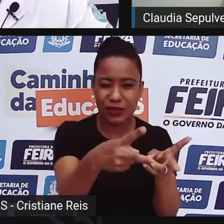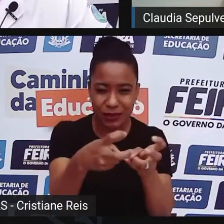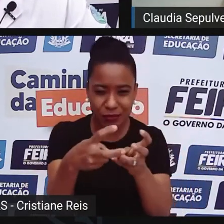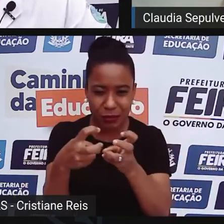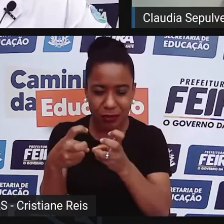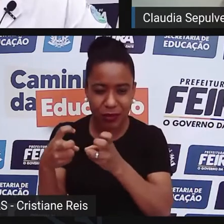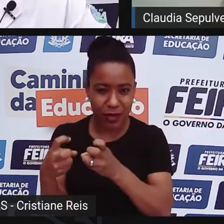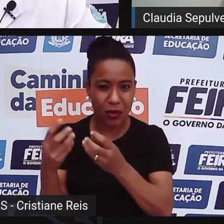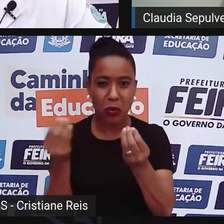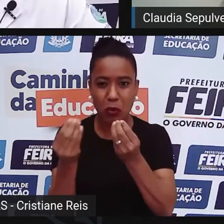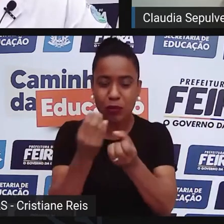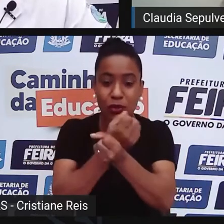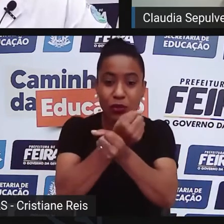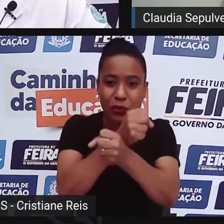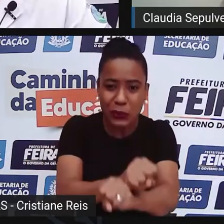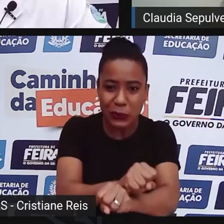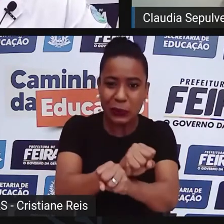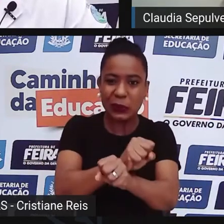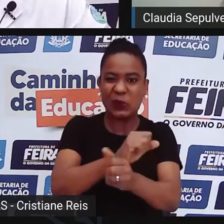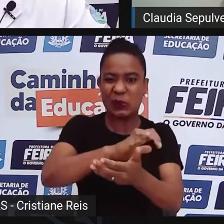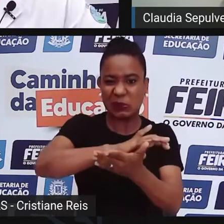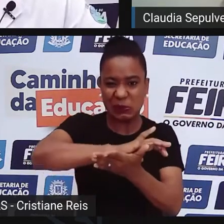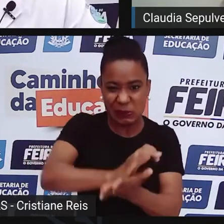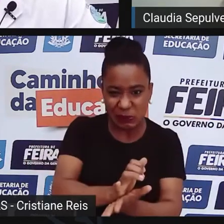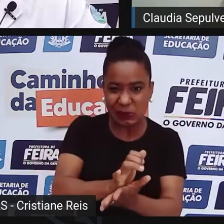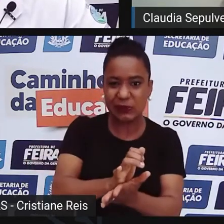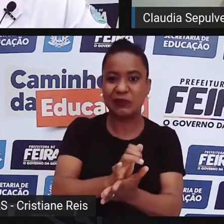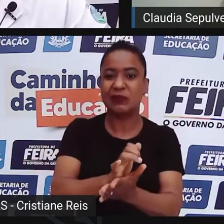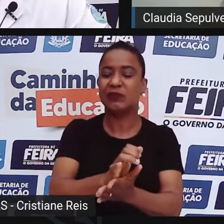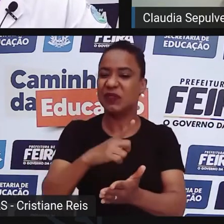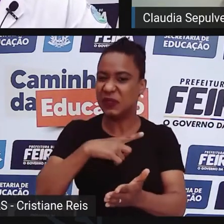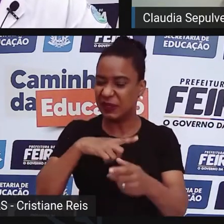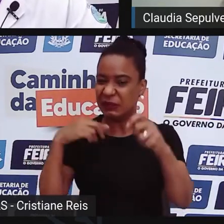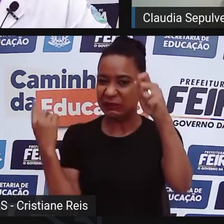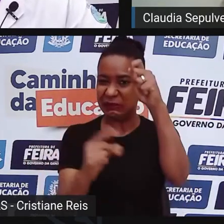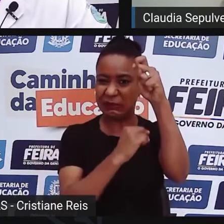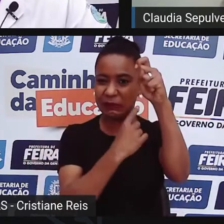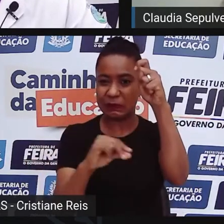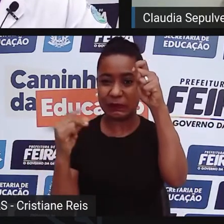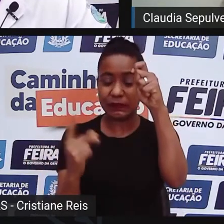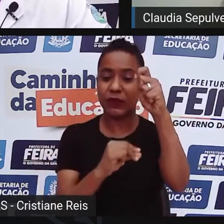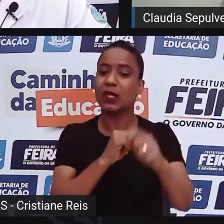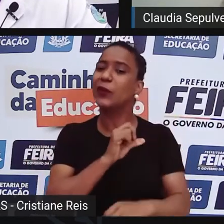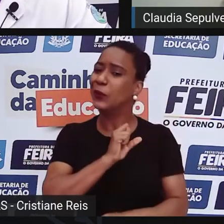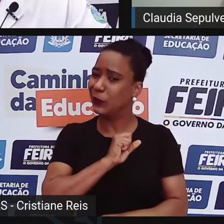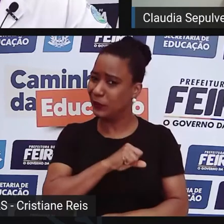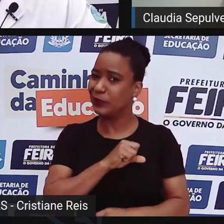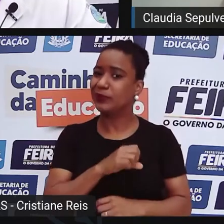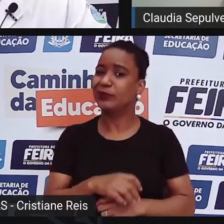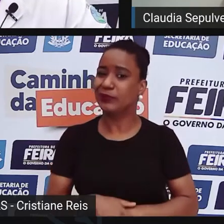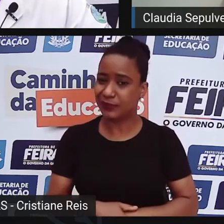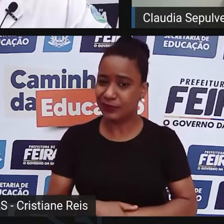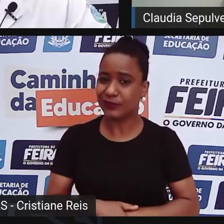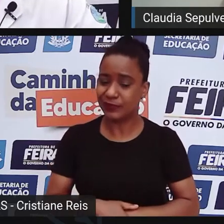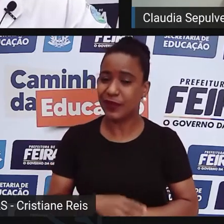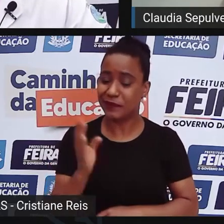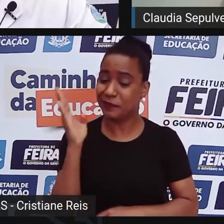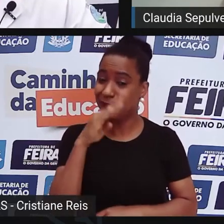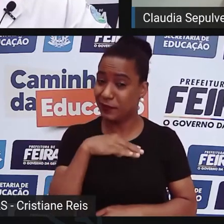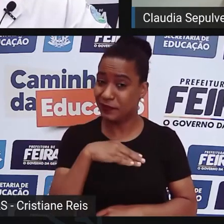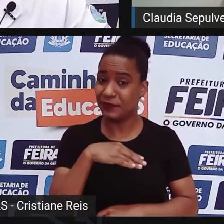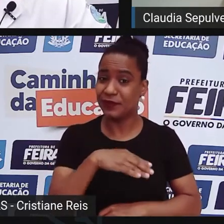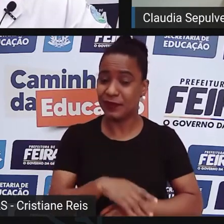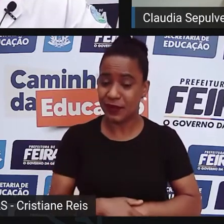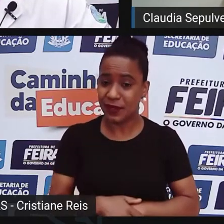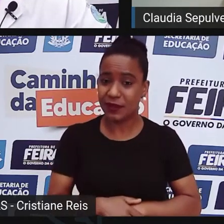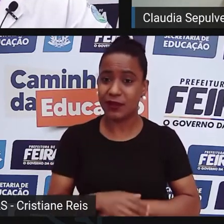daquela forma cruel, brutal, como certos sistemas escravagistas, como foi no Brasil um dos mais brutais, por exemplo, como é que eu vou fazer isso dentro